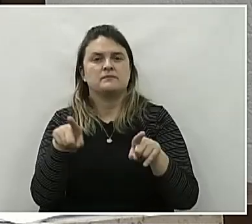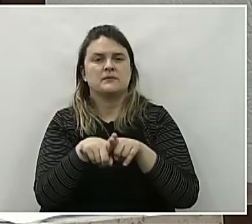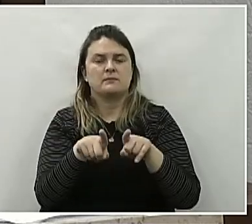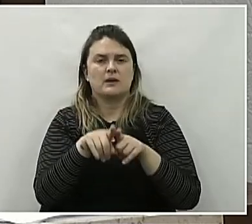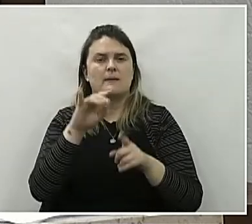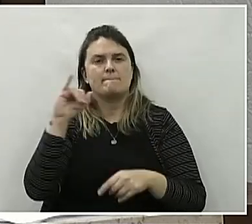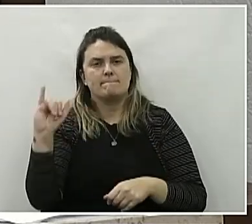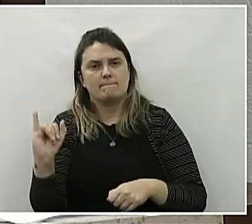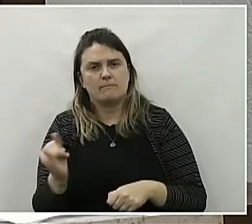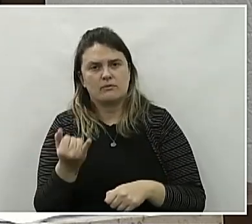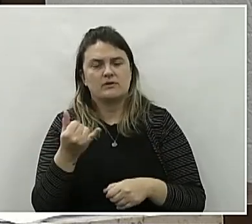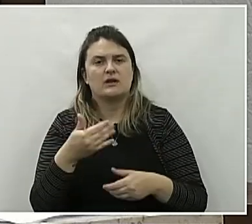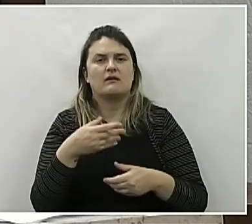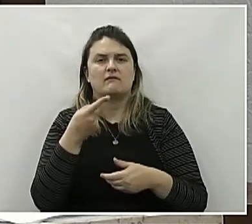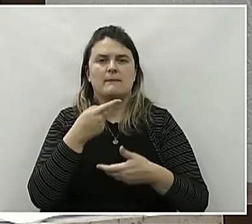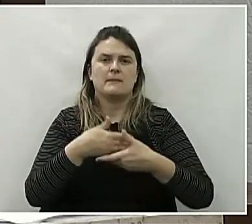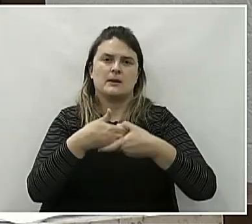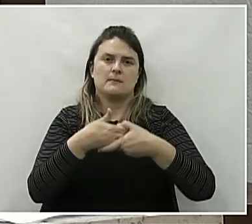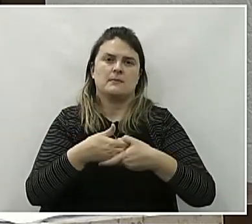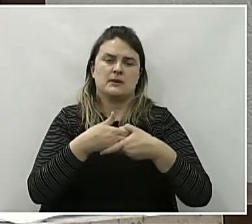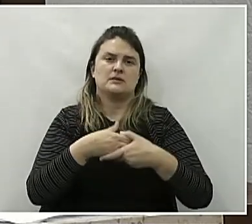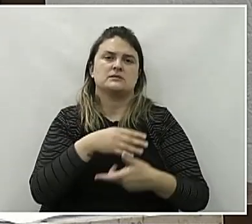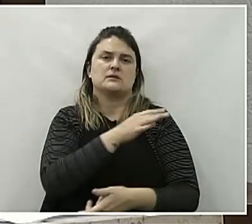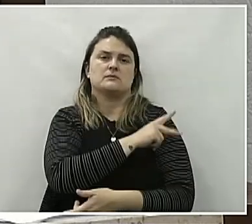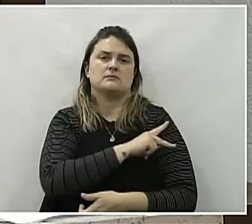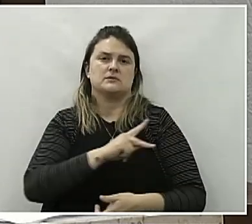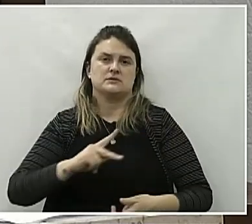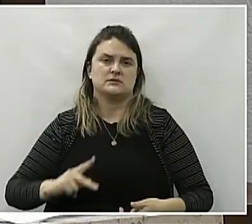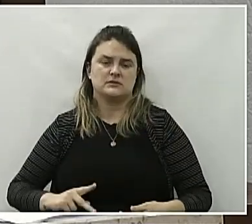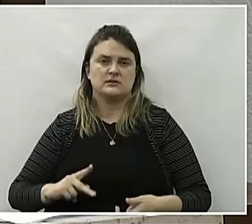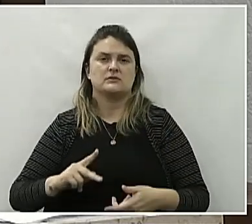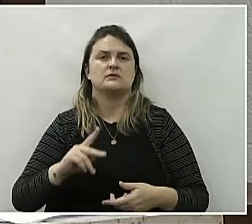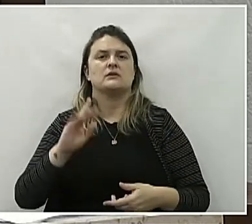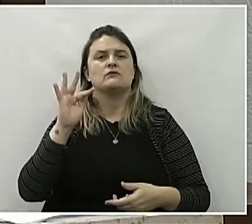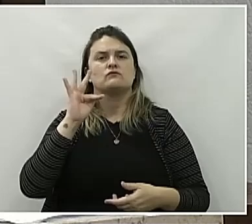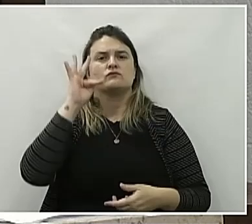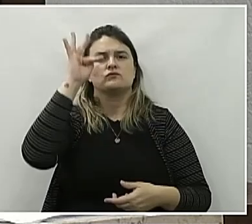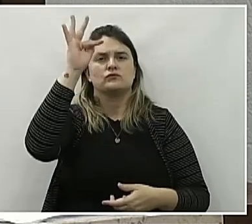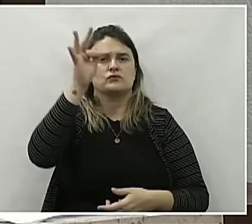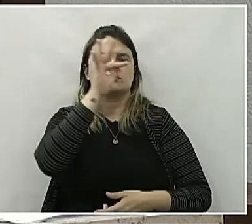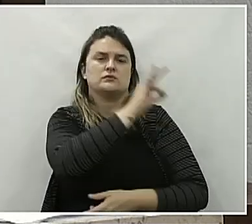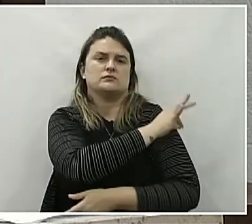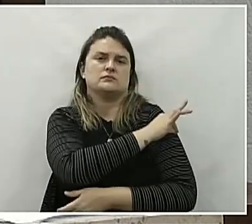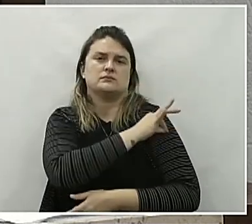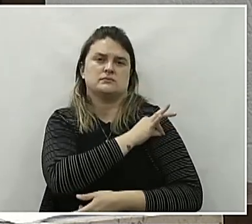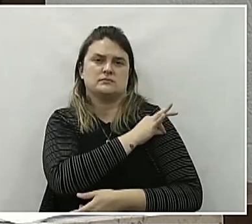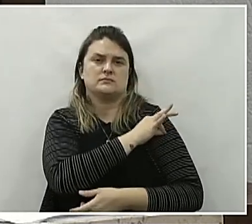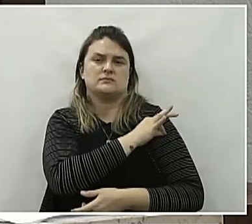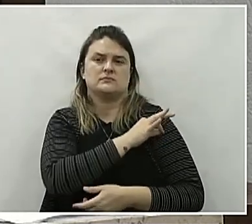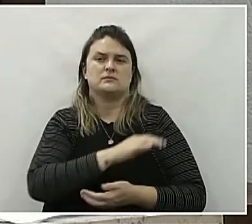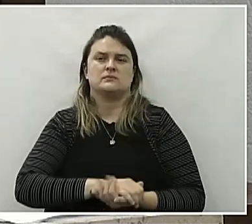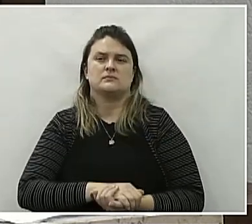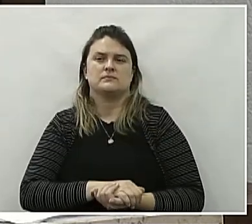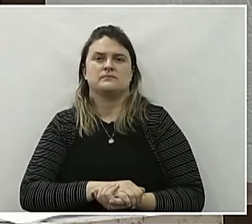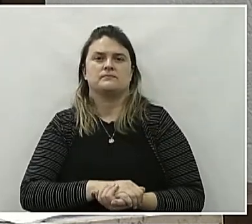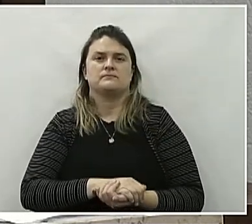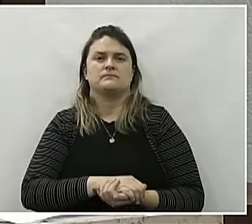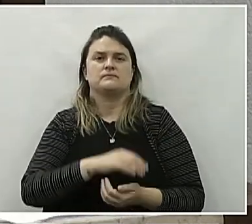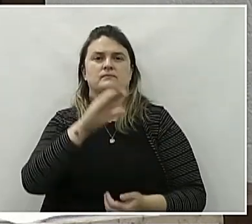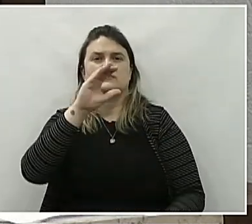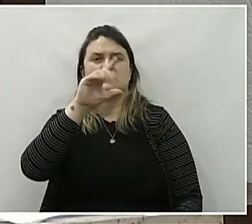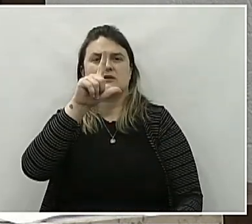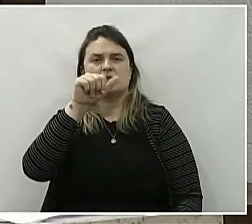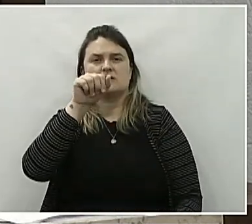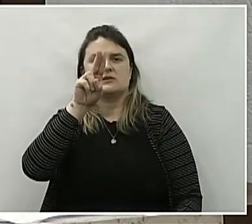aproveitar o momento e parabenizar o nosso presidente e futuro vice-prefeito de União da Vitória, o Cláudio Mirtoco.